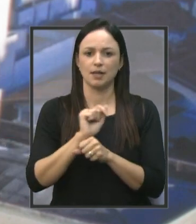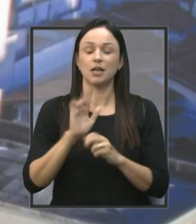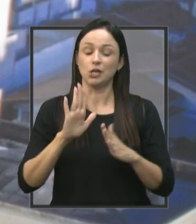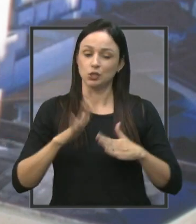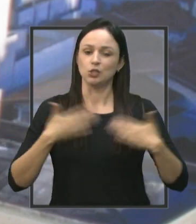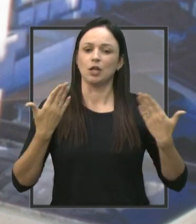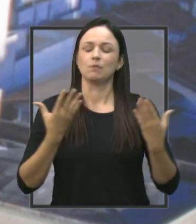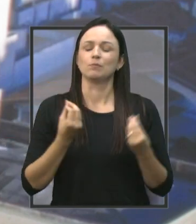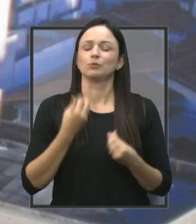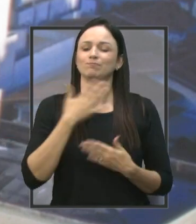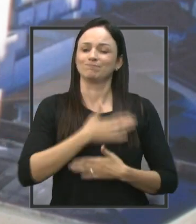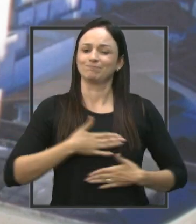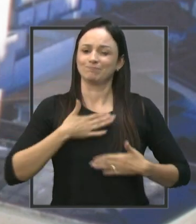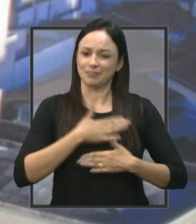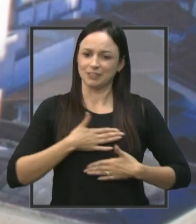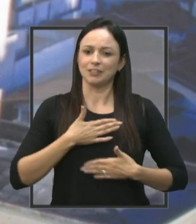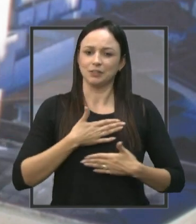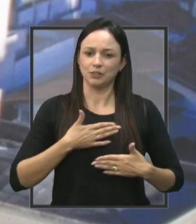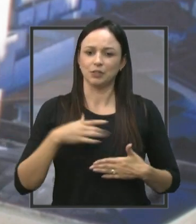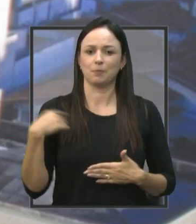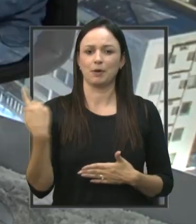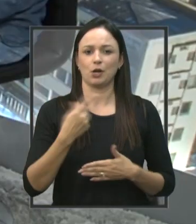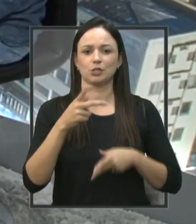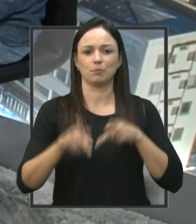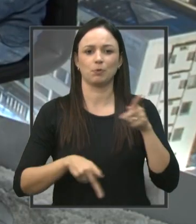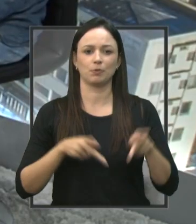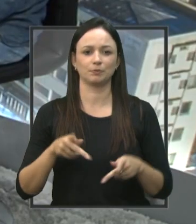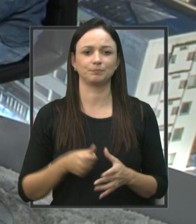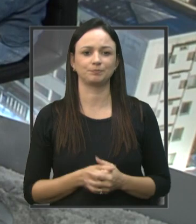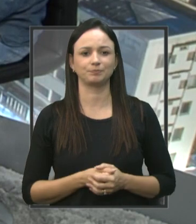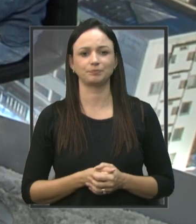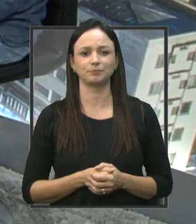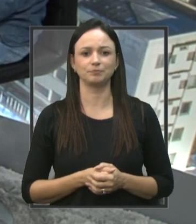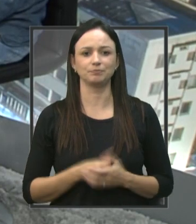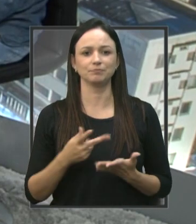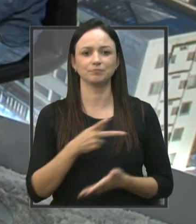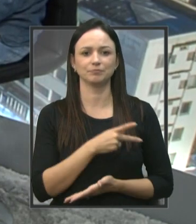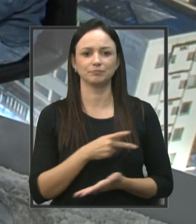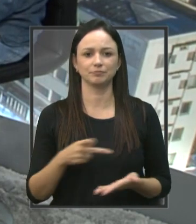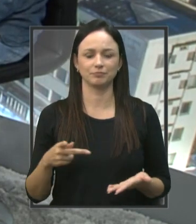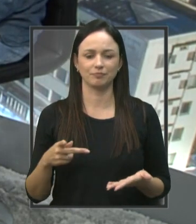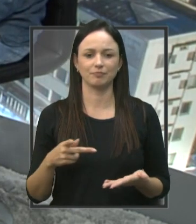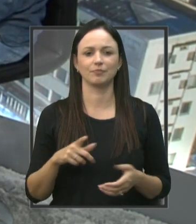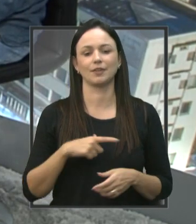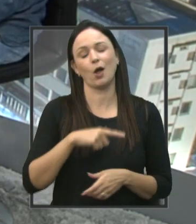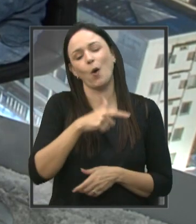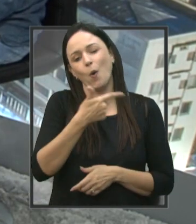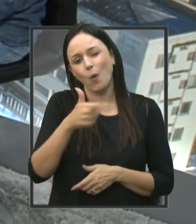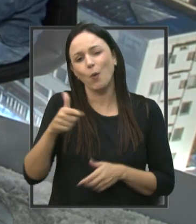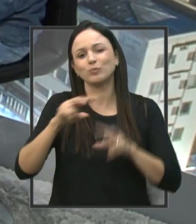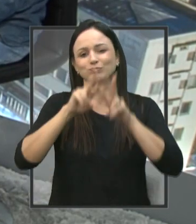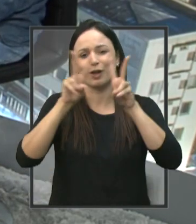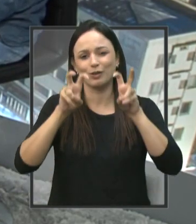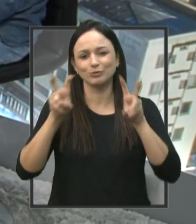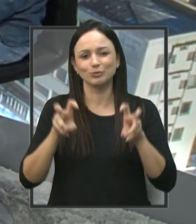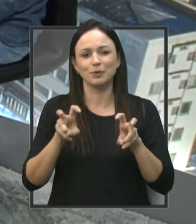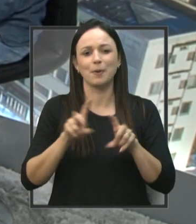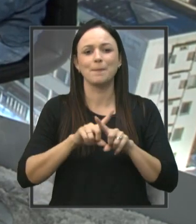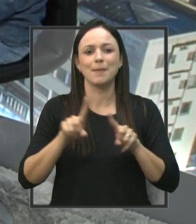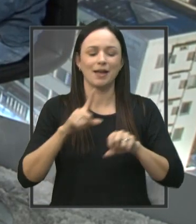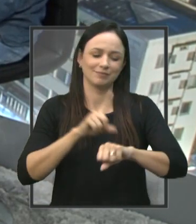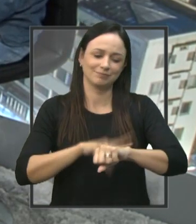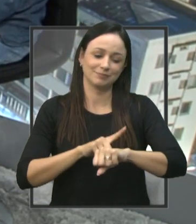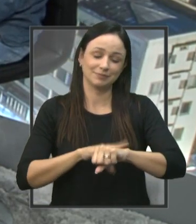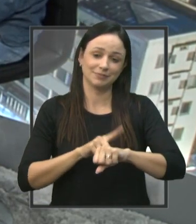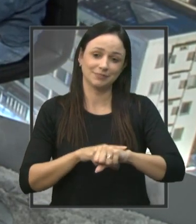grata e satisfatória para a nossa população. Bom, presidente, a gente teria muitos outros assuntos aqui ainda para tratar, mas o nosso